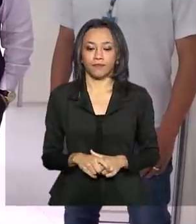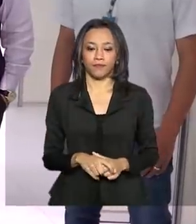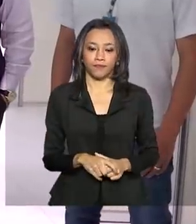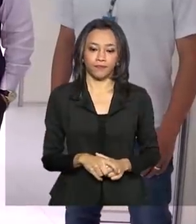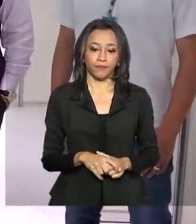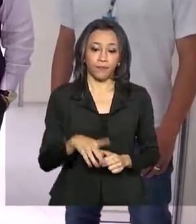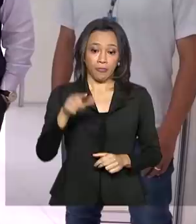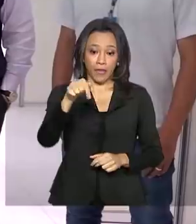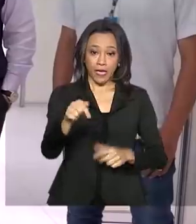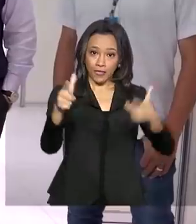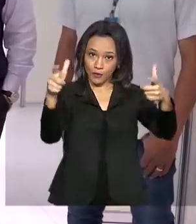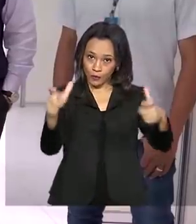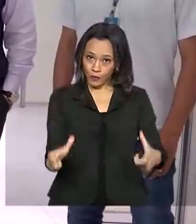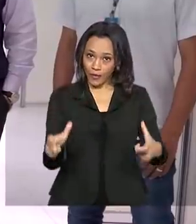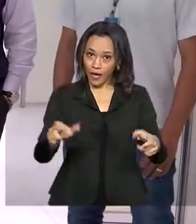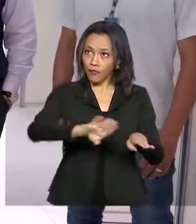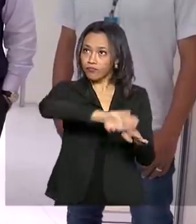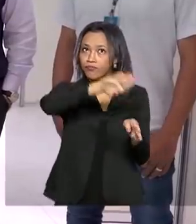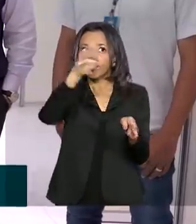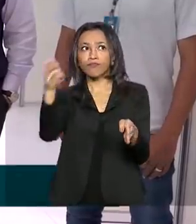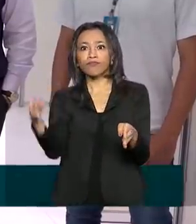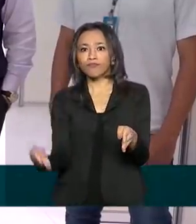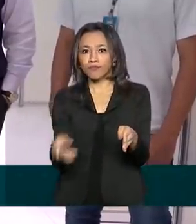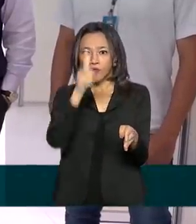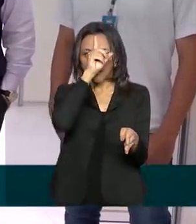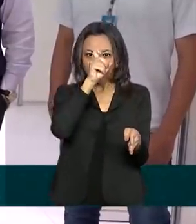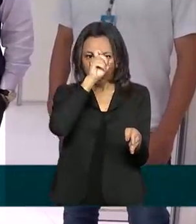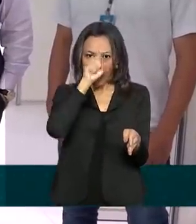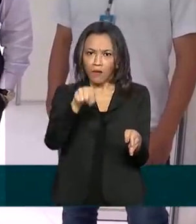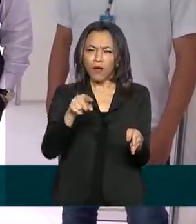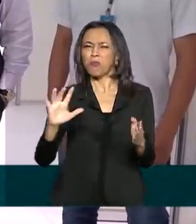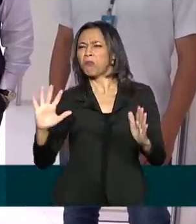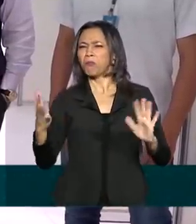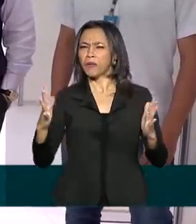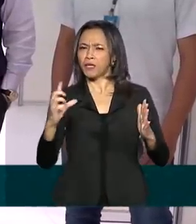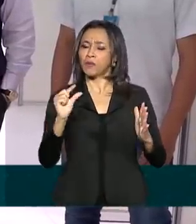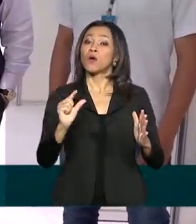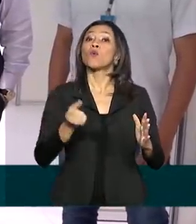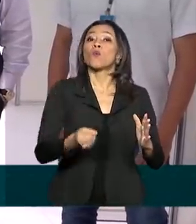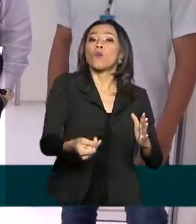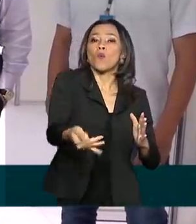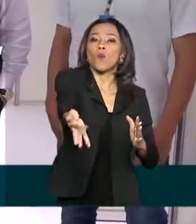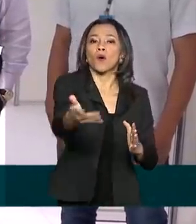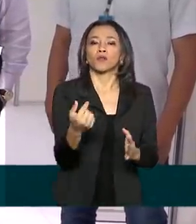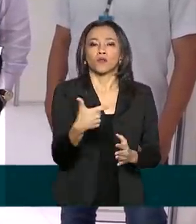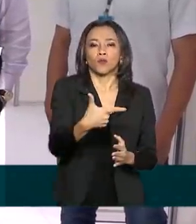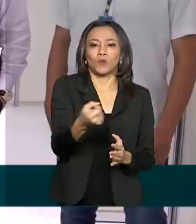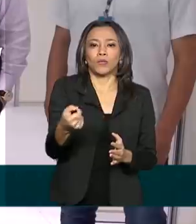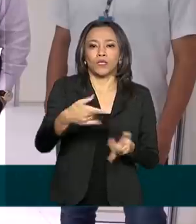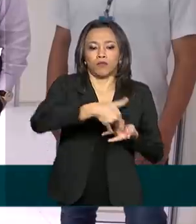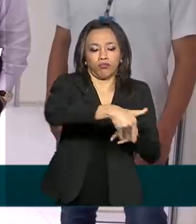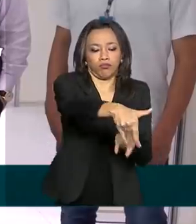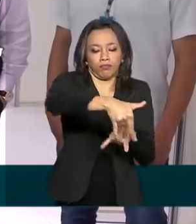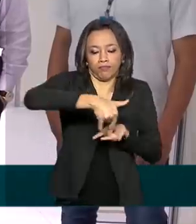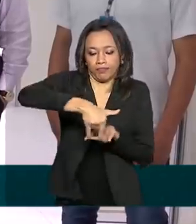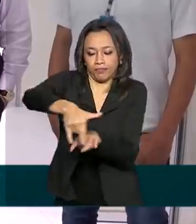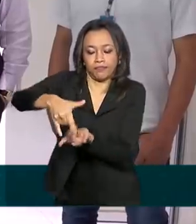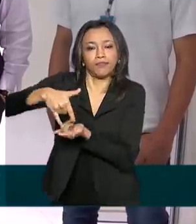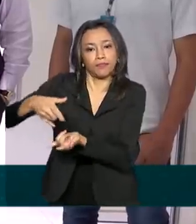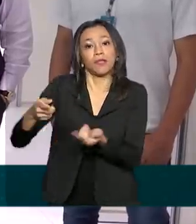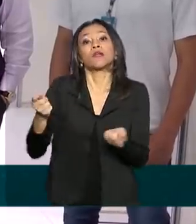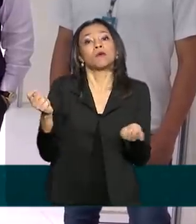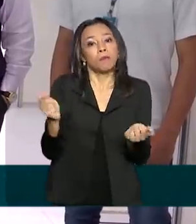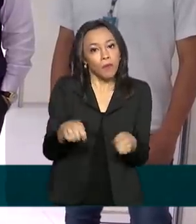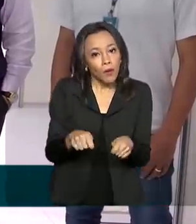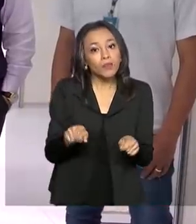Essa unidade é uma unidade transitória, modular, de 200 leitos. Todos eles têm a capacidade de evoluir para leito